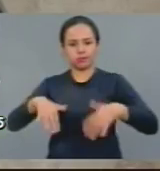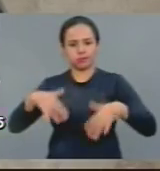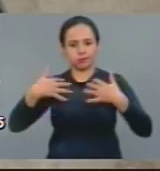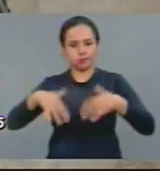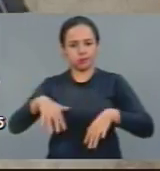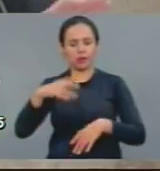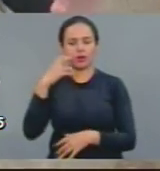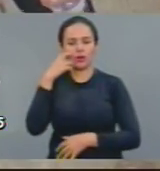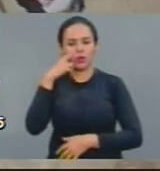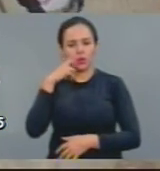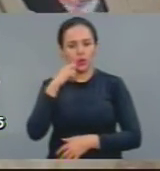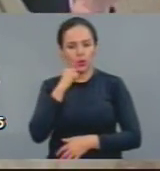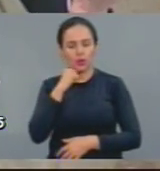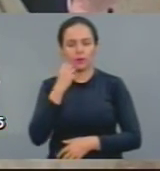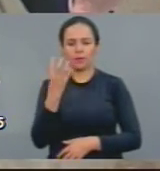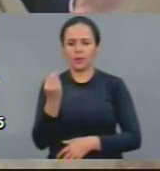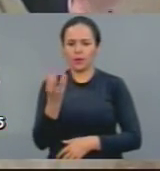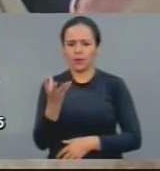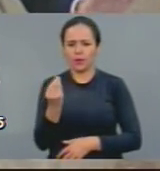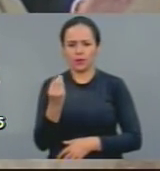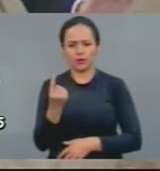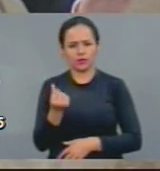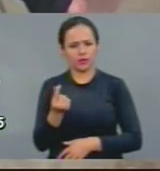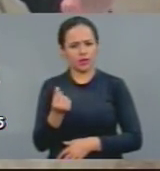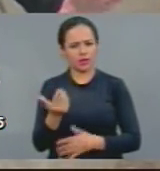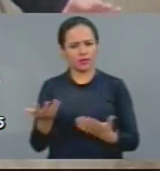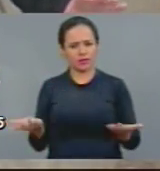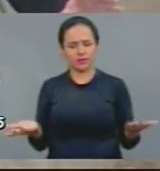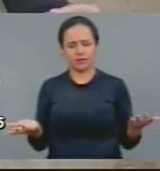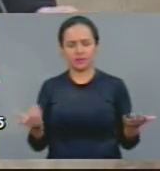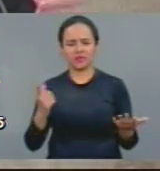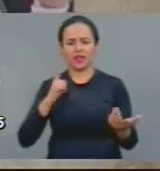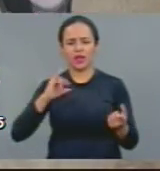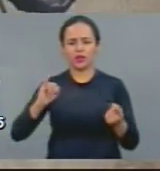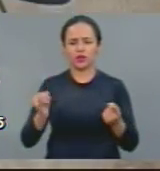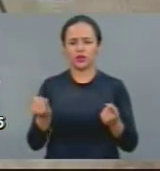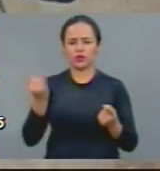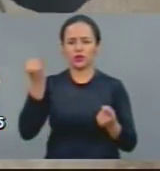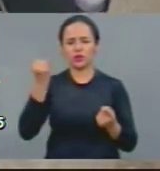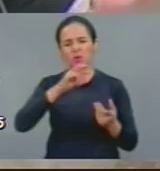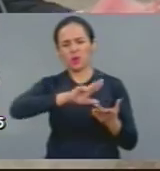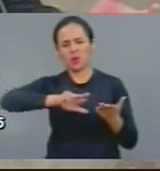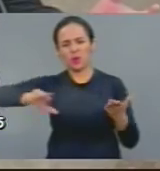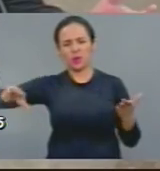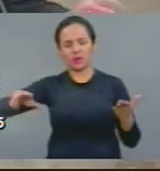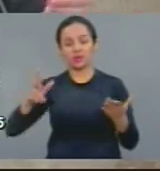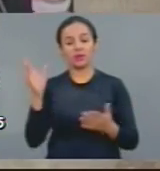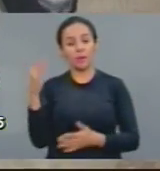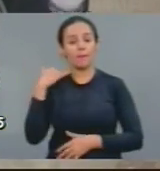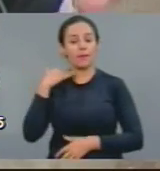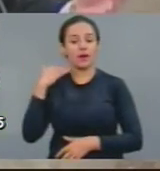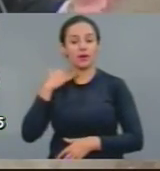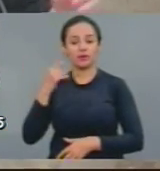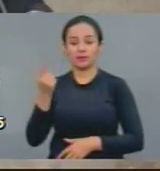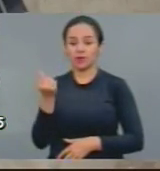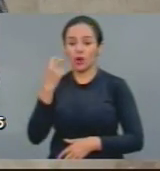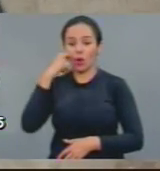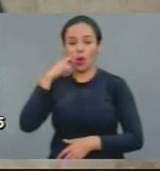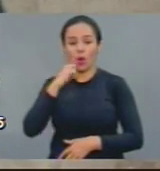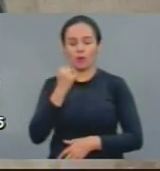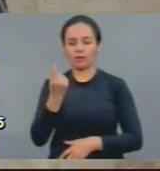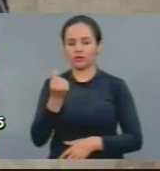dinheiro. Sem falar em operações financeiras, de juros, de spread. Então, é uma matéria longa, extensa,